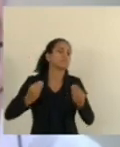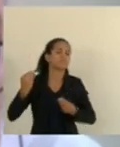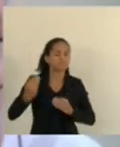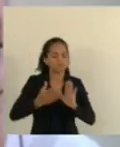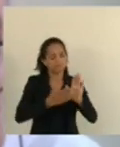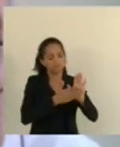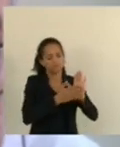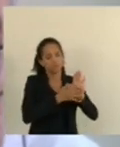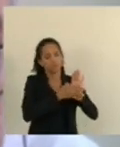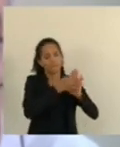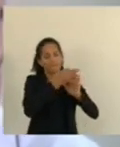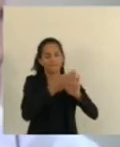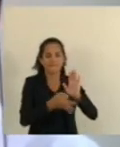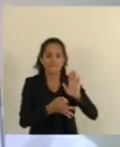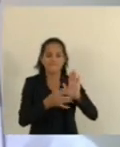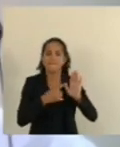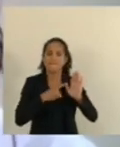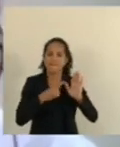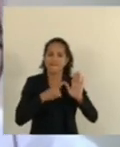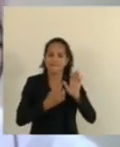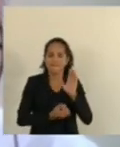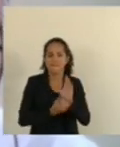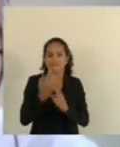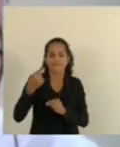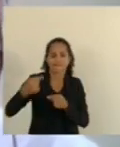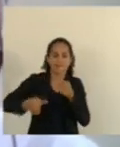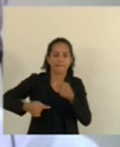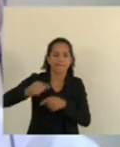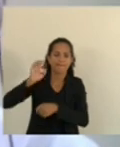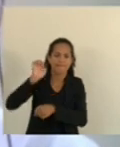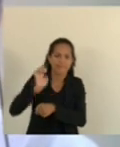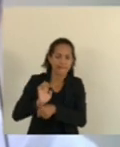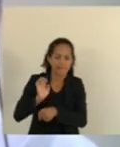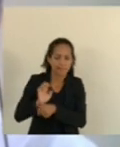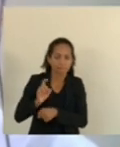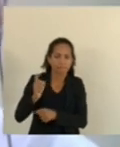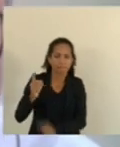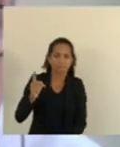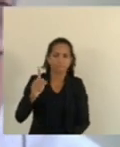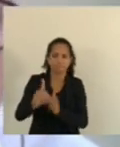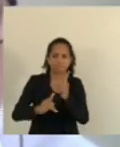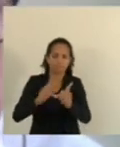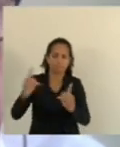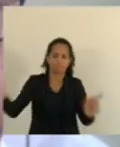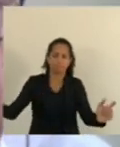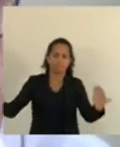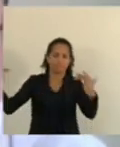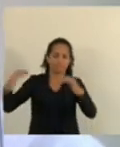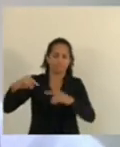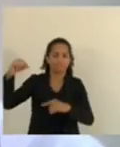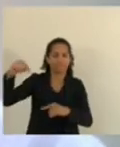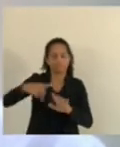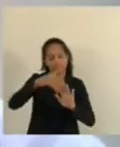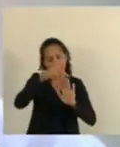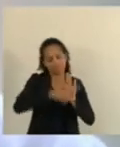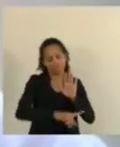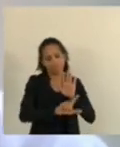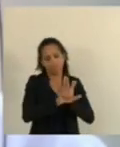proposta De cunho humanitário A política Estadual Para a população Migrante Projeto de lei